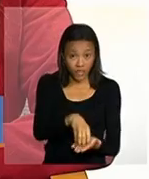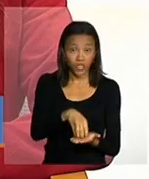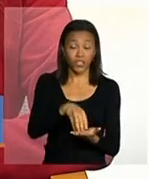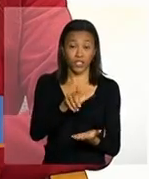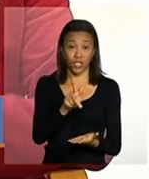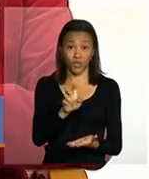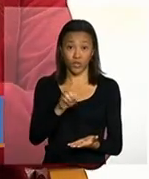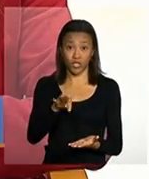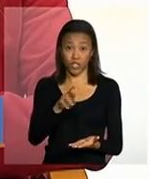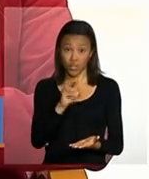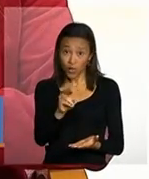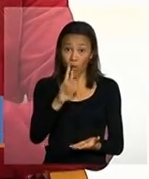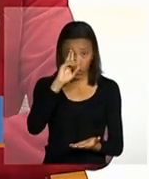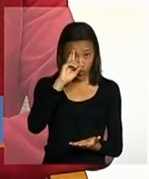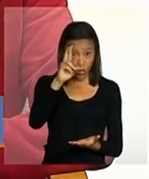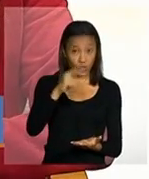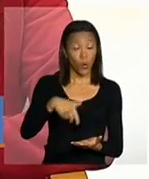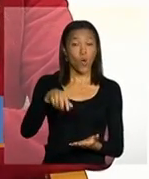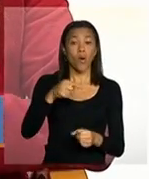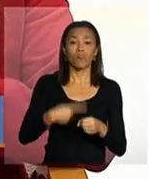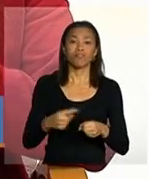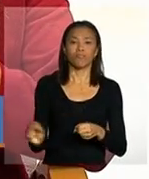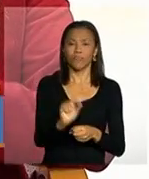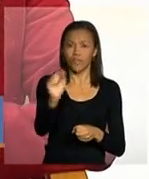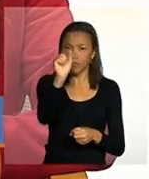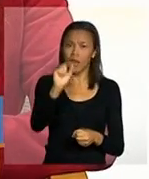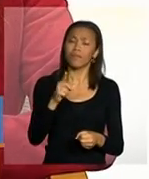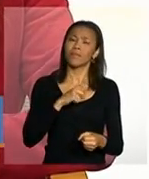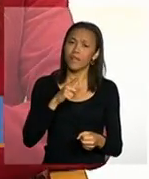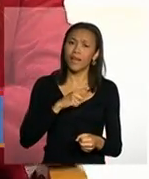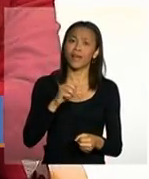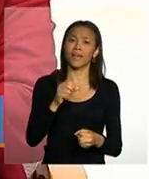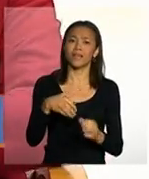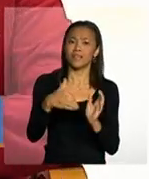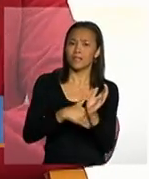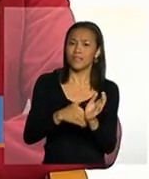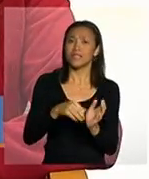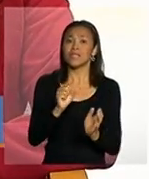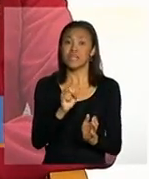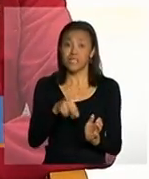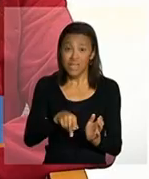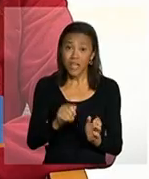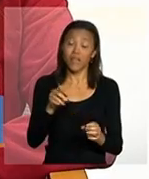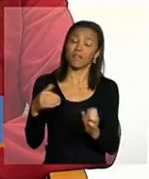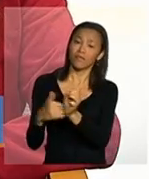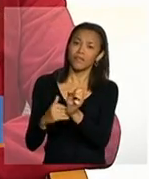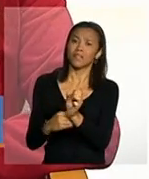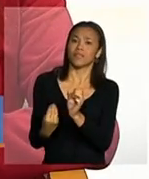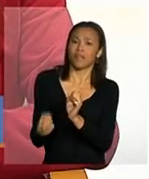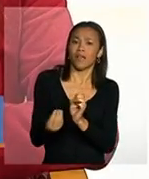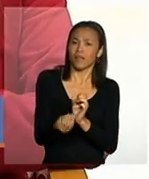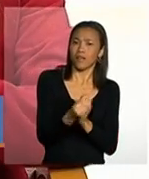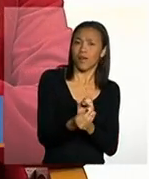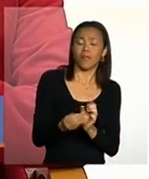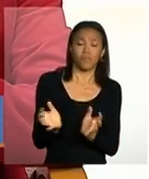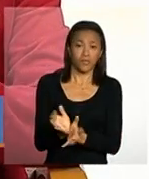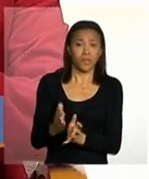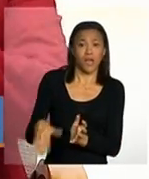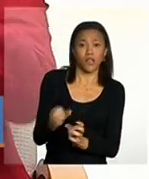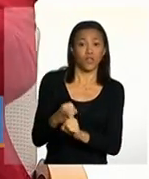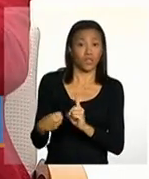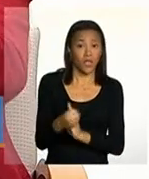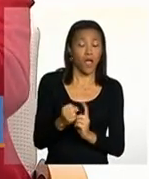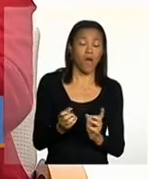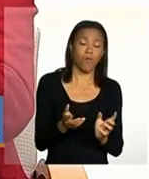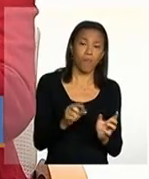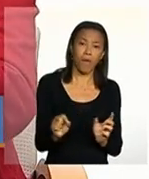Família ele designe senha para os CRAS senha para os CREAS e senha para a vigilância socioassistencial para que esse processo que vai